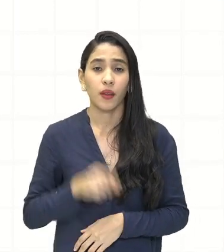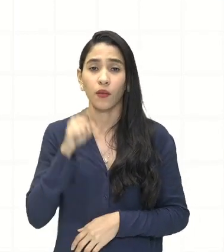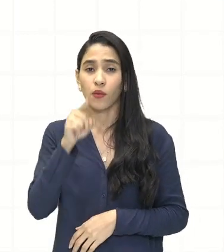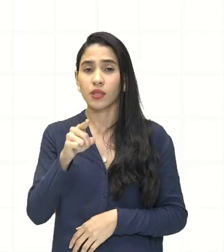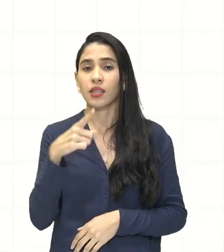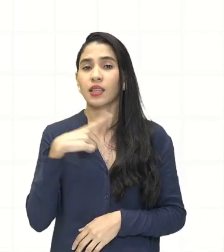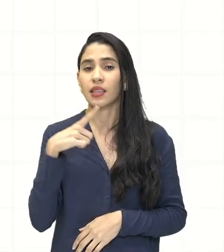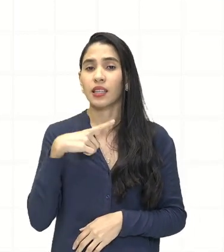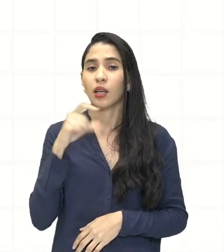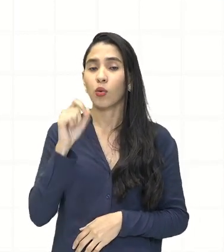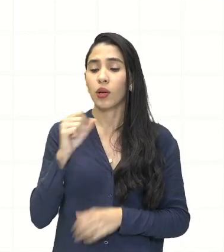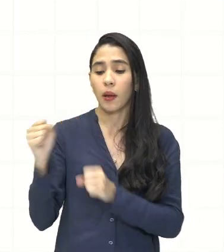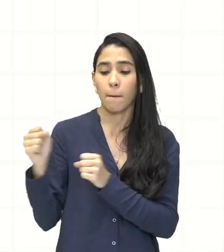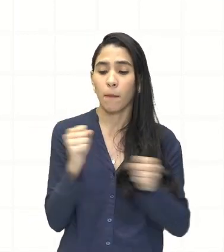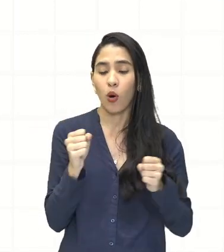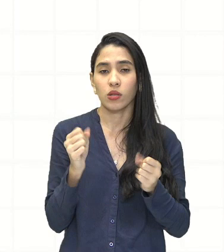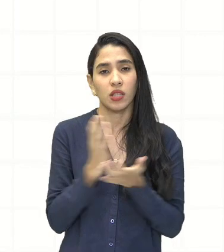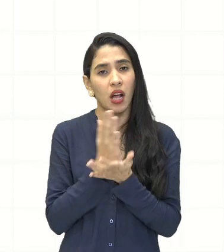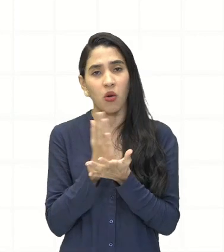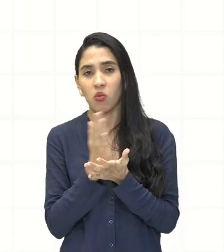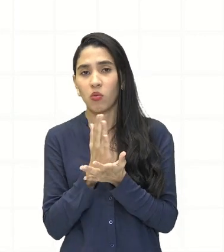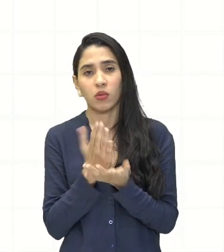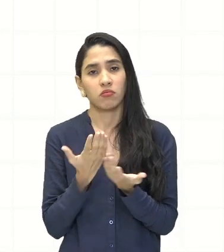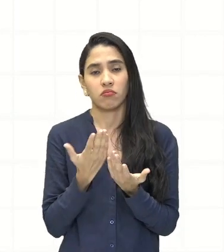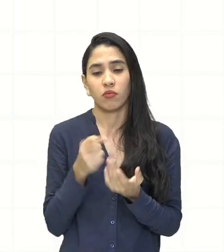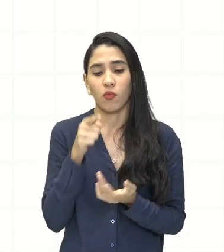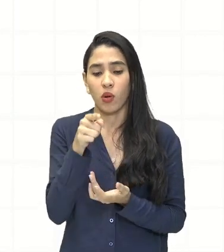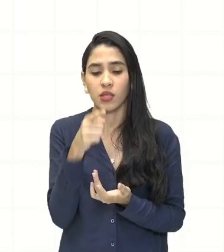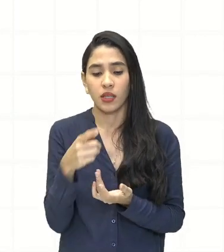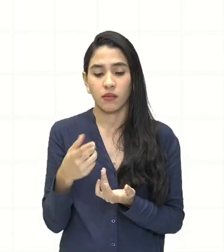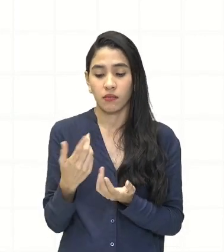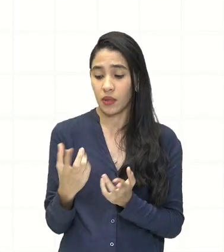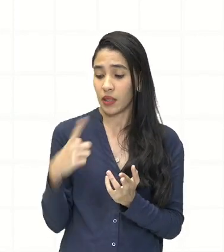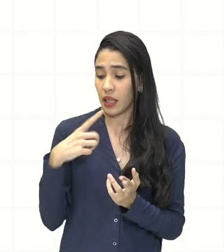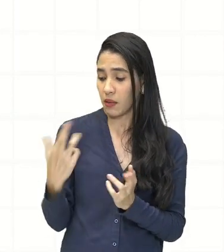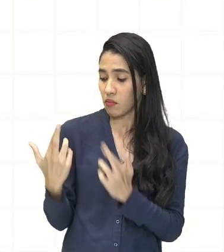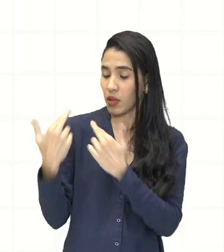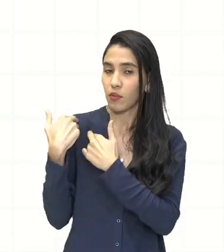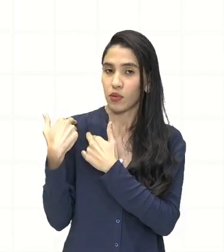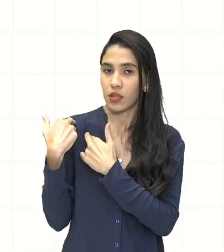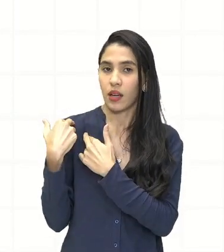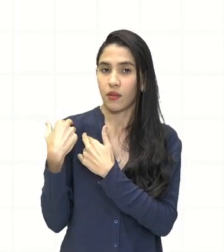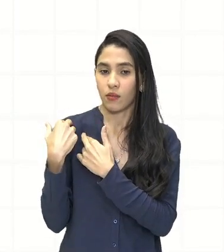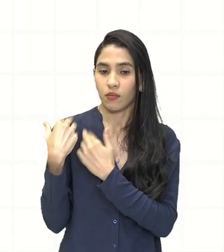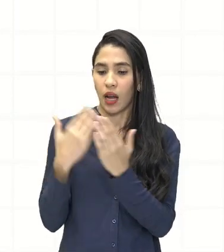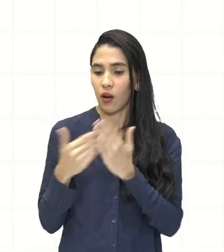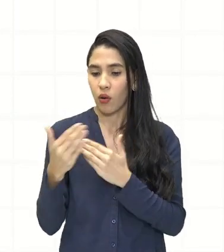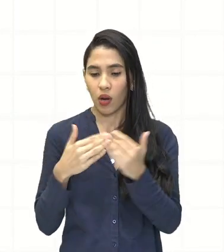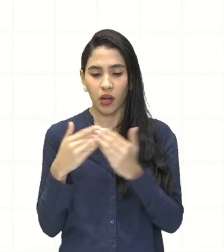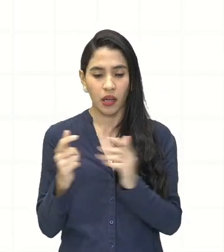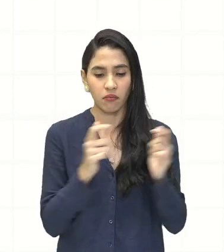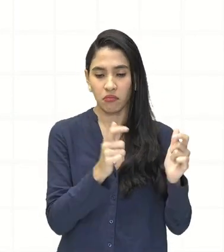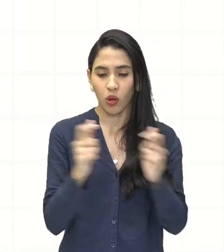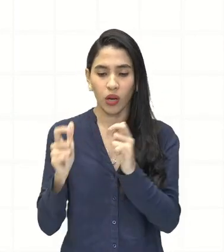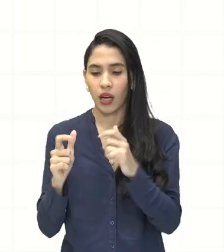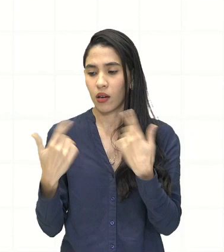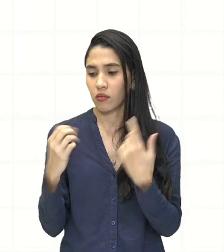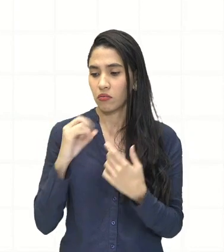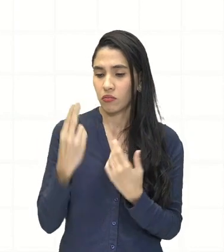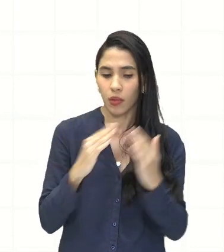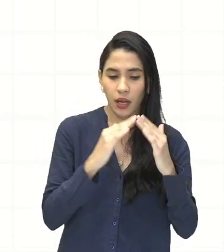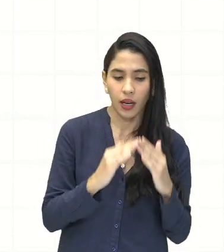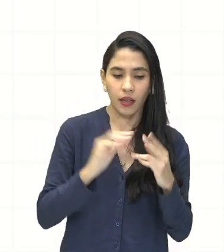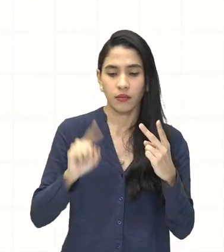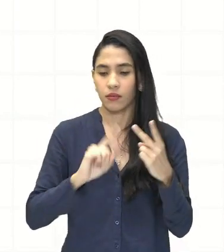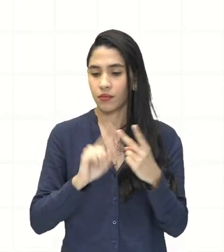ter posse de alguma coisa. Você que está ali sob a propriedade de algo. Que no caso pode ser um imóvel,